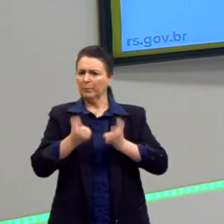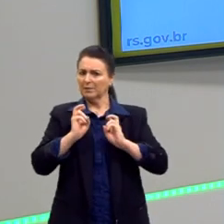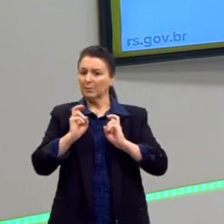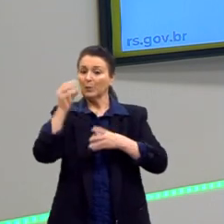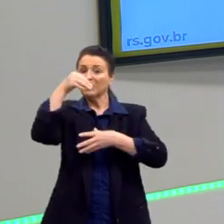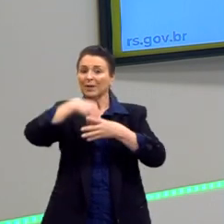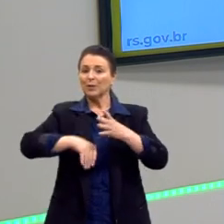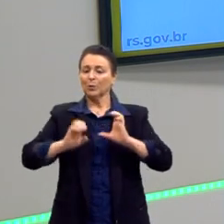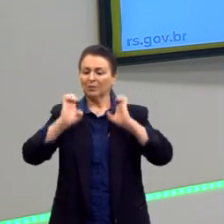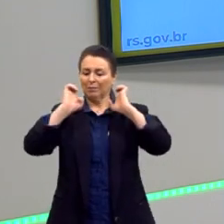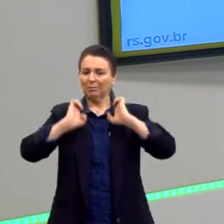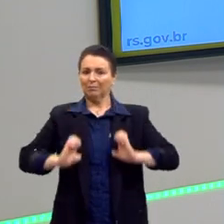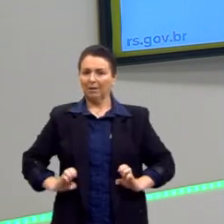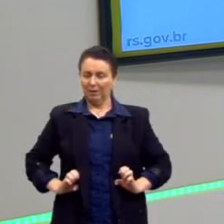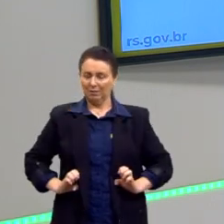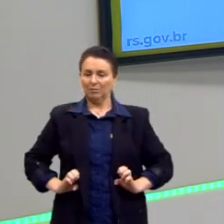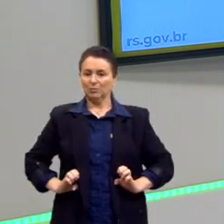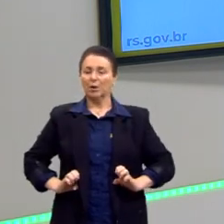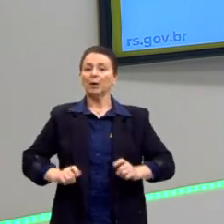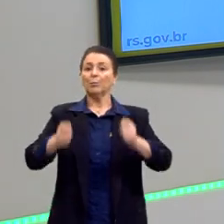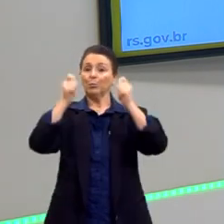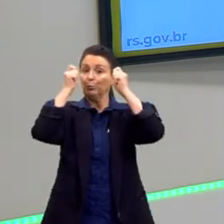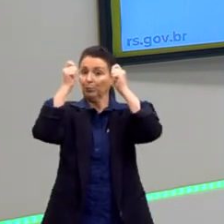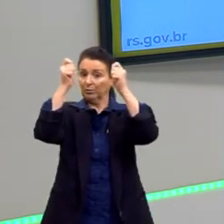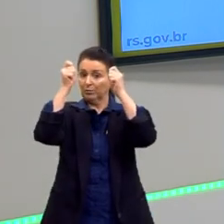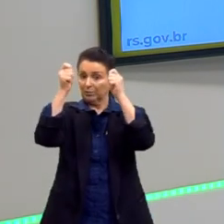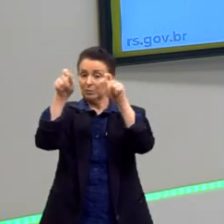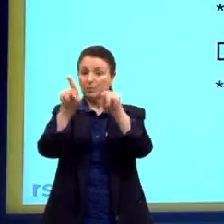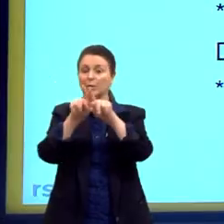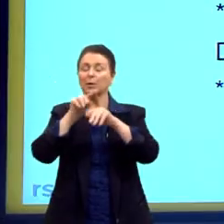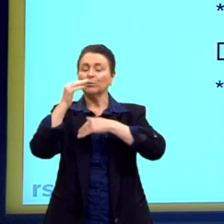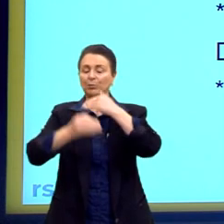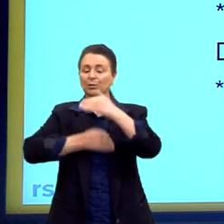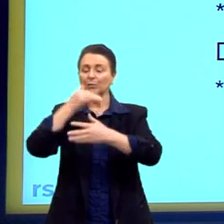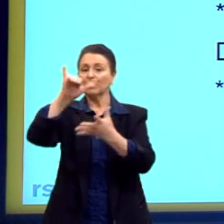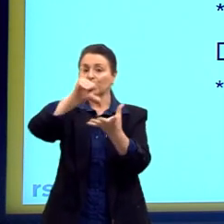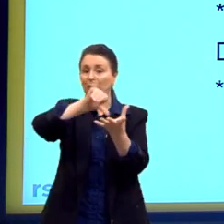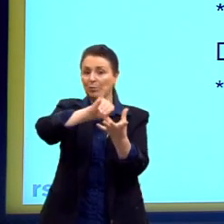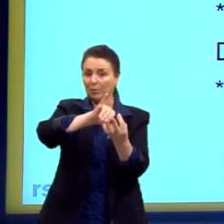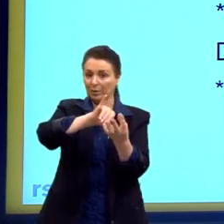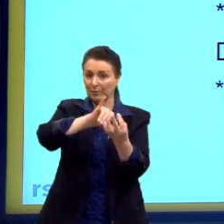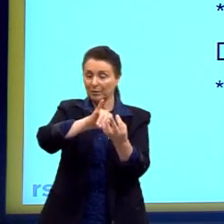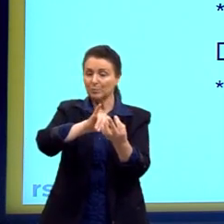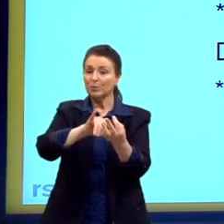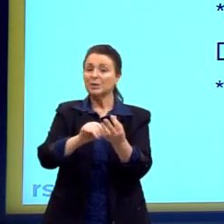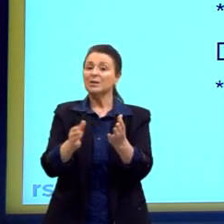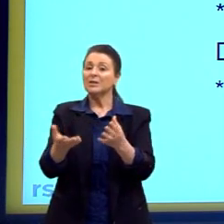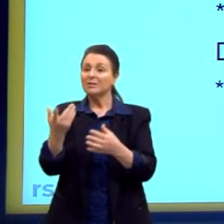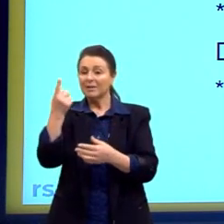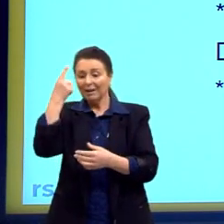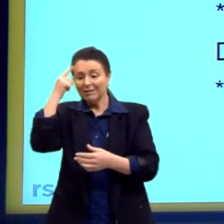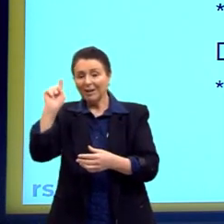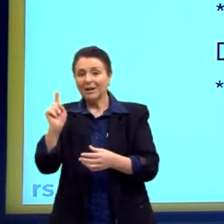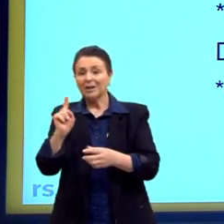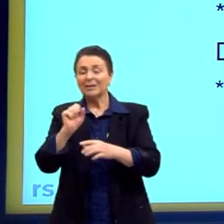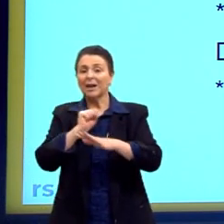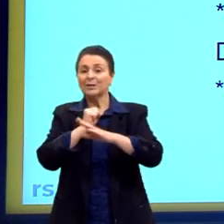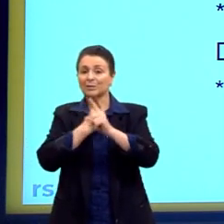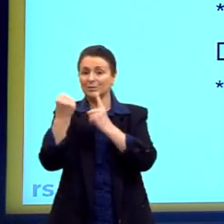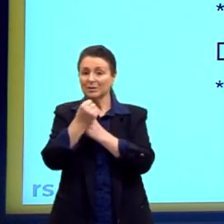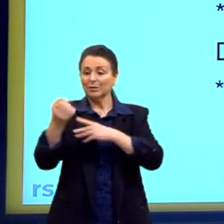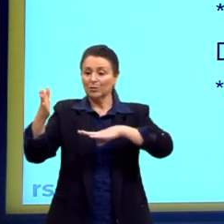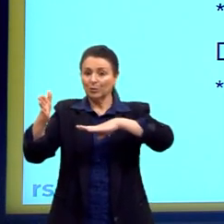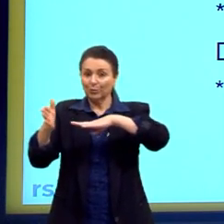protestante e no desenvolvimento do capitalismo, que tem muito a ver com a sociedade contemporânea nos dias de hoje. E são esses camaradas aqui,